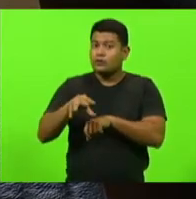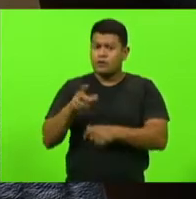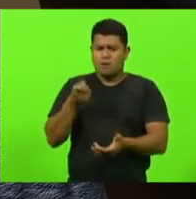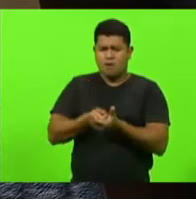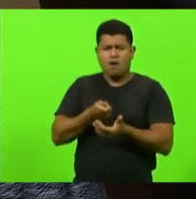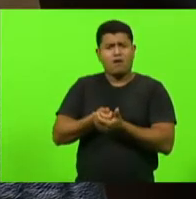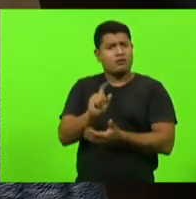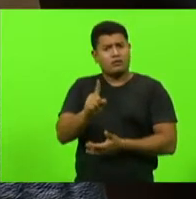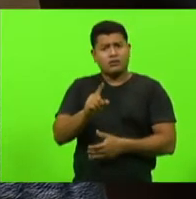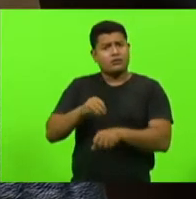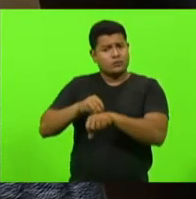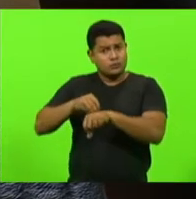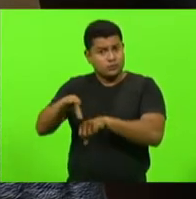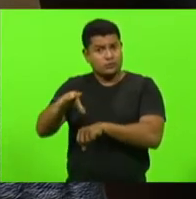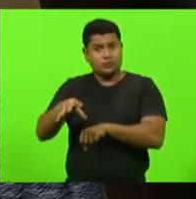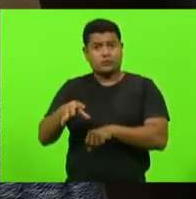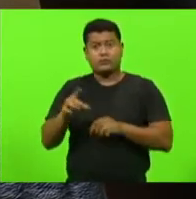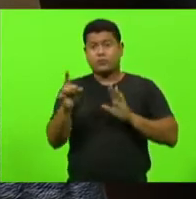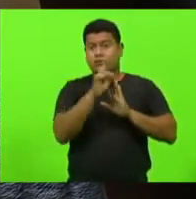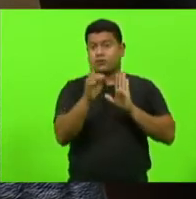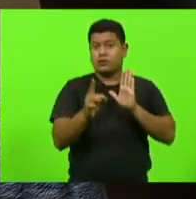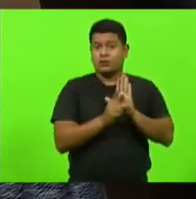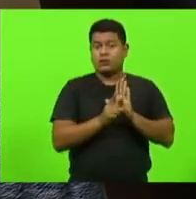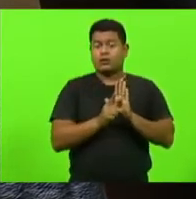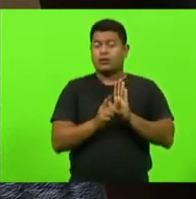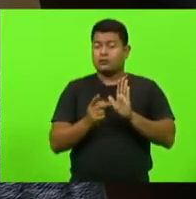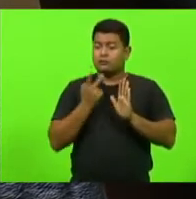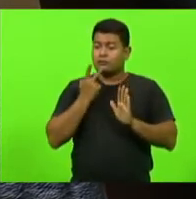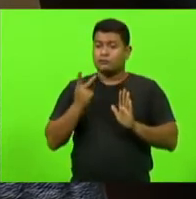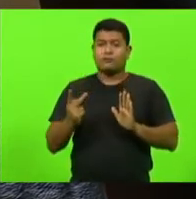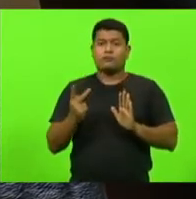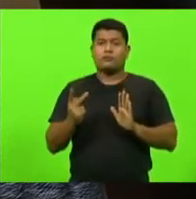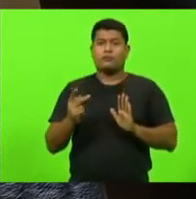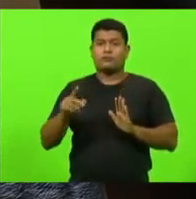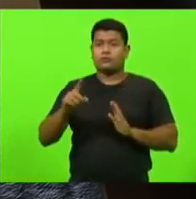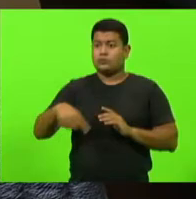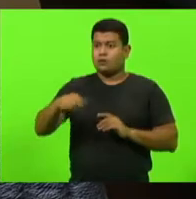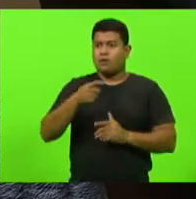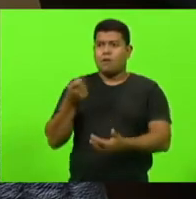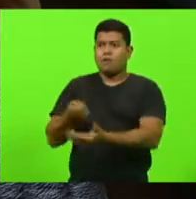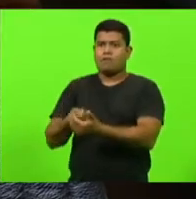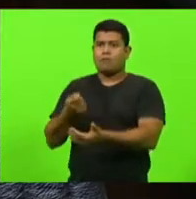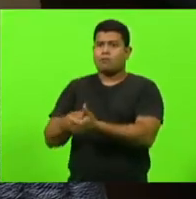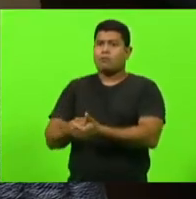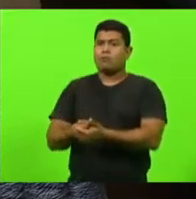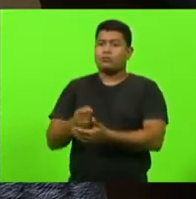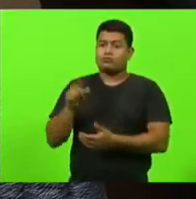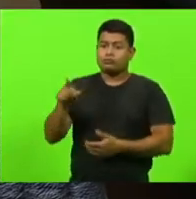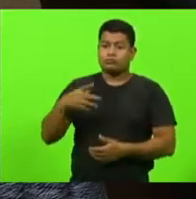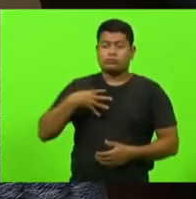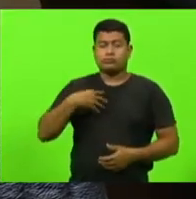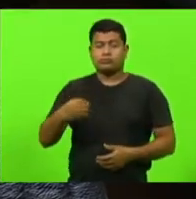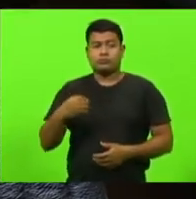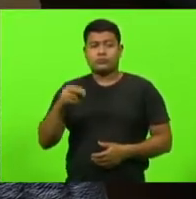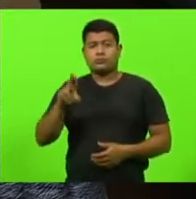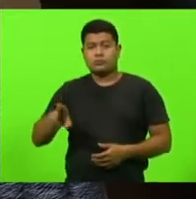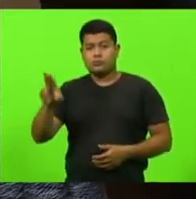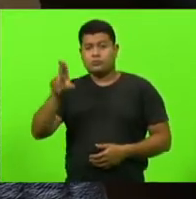dizendo o seguinte, nós não te obrigamos mais, nós não obrigamos mais o seu filho a usar máscara,